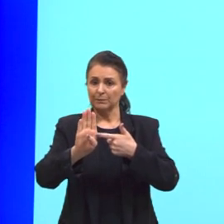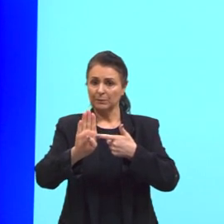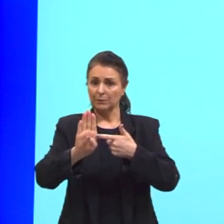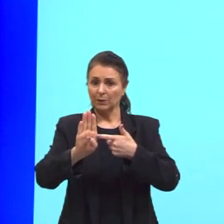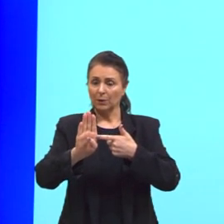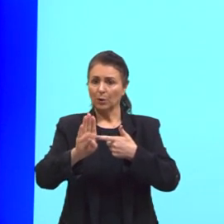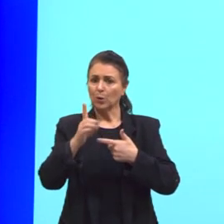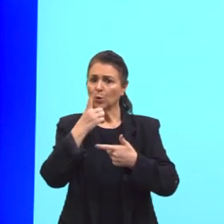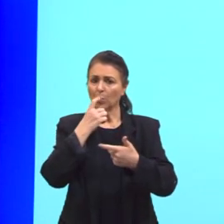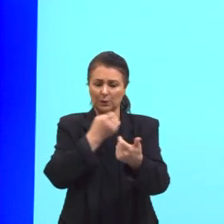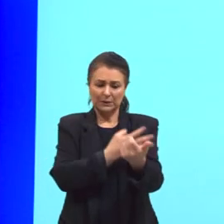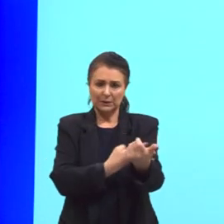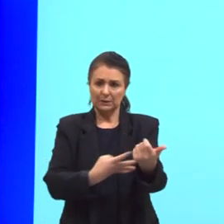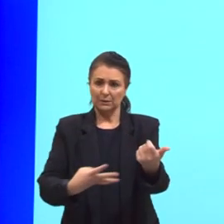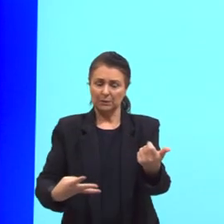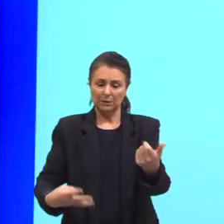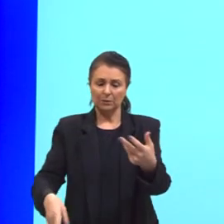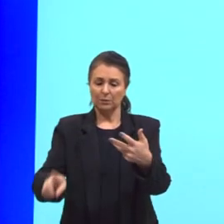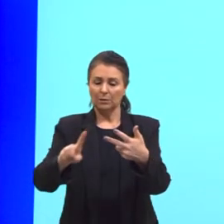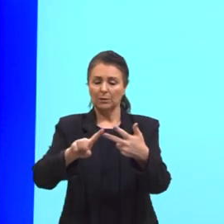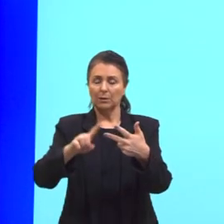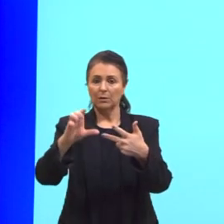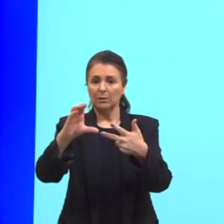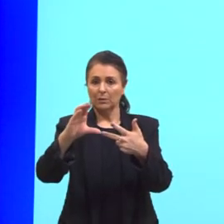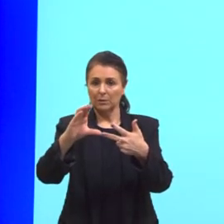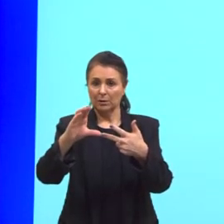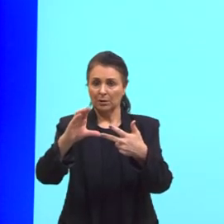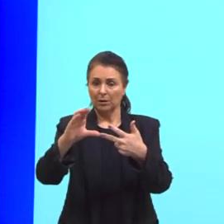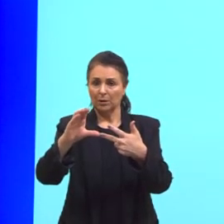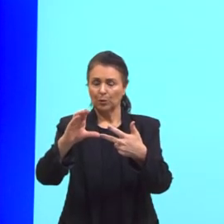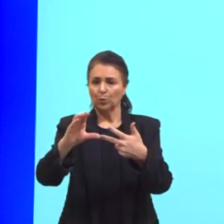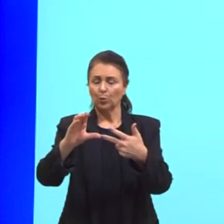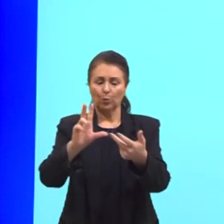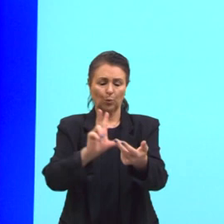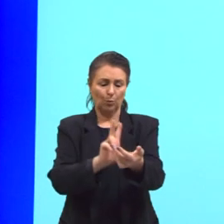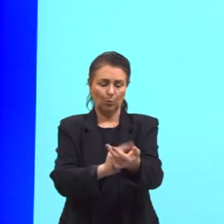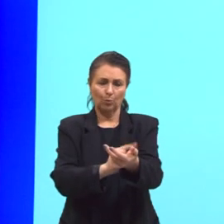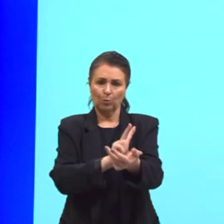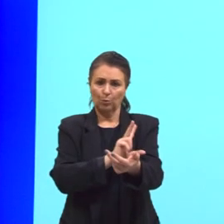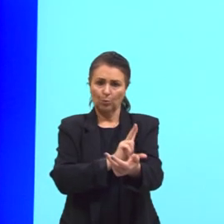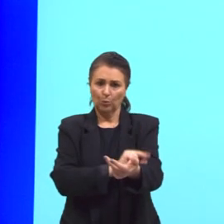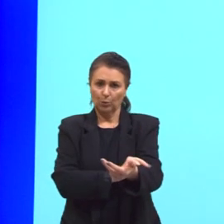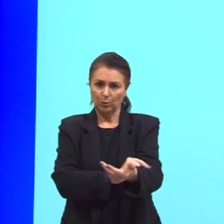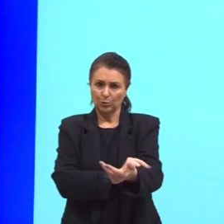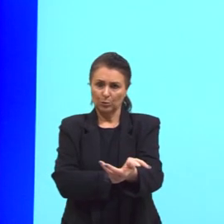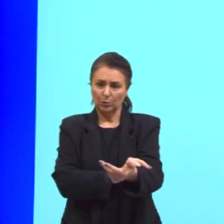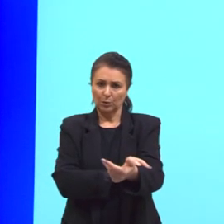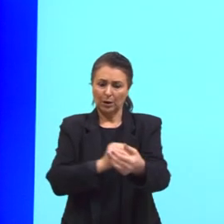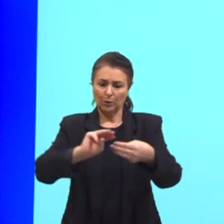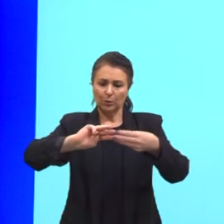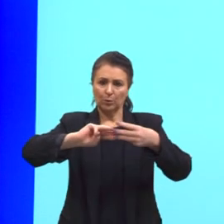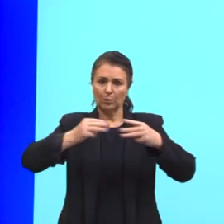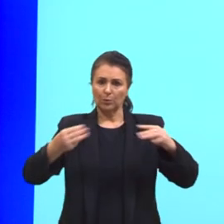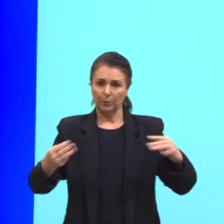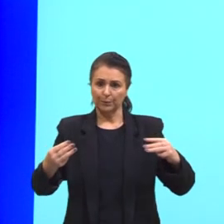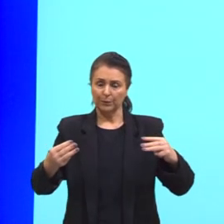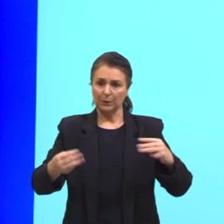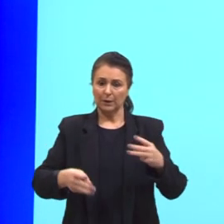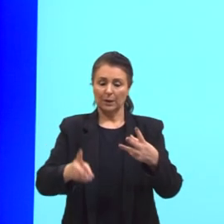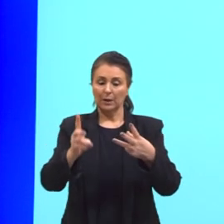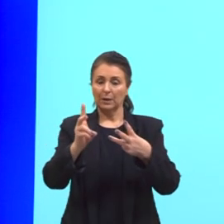sanguíneo? Letra C, muscular? Letra D, nervoso?